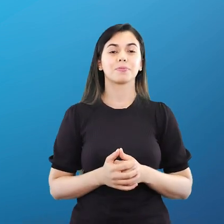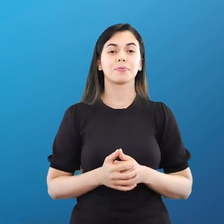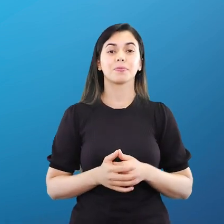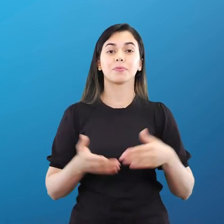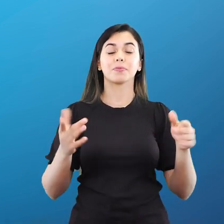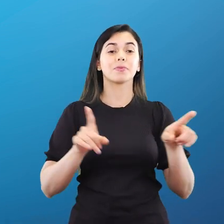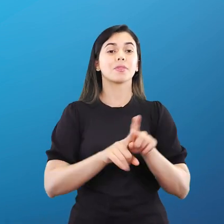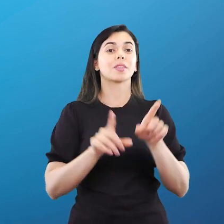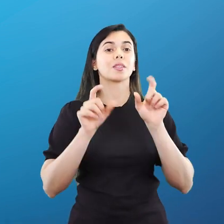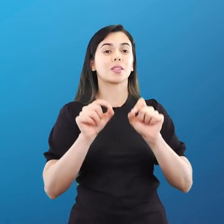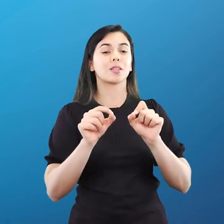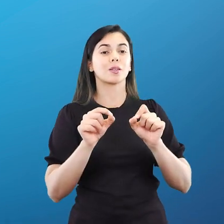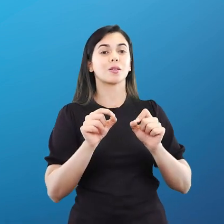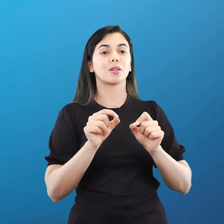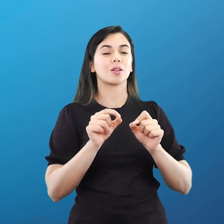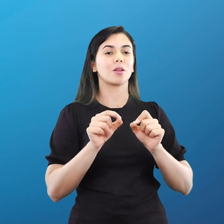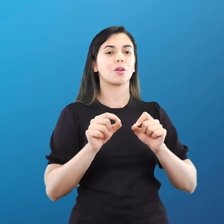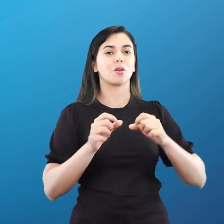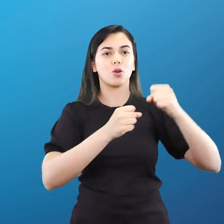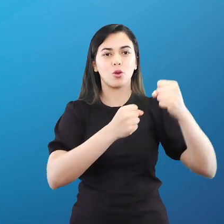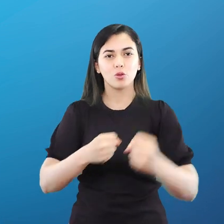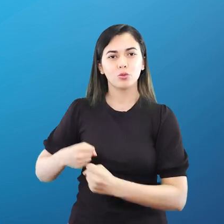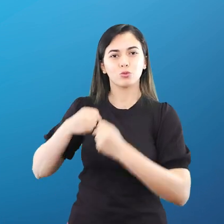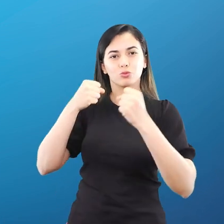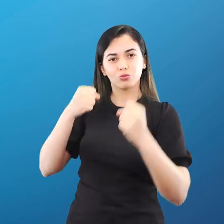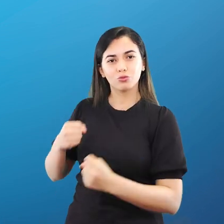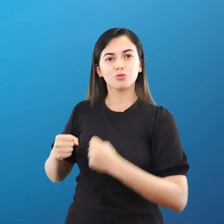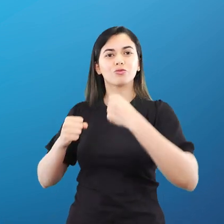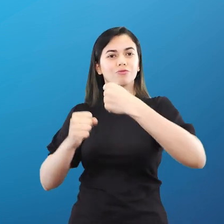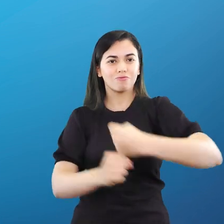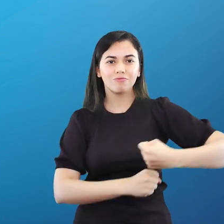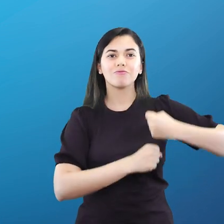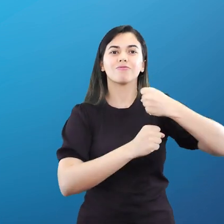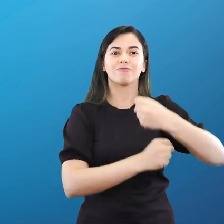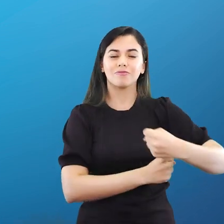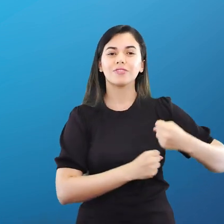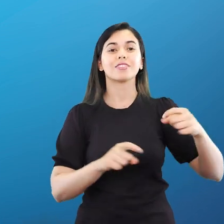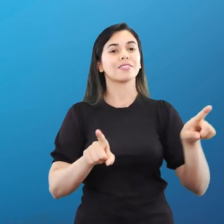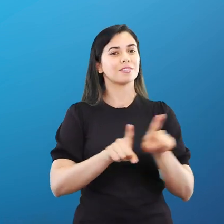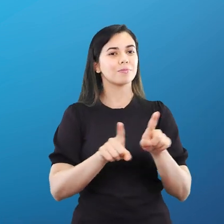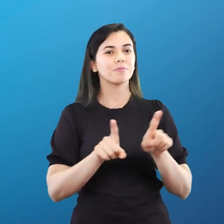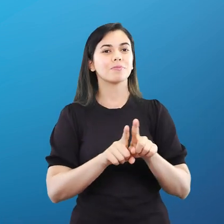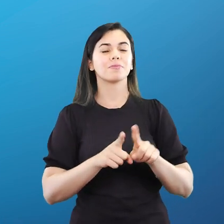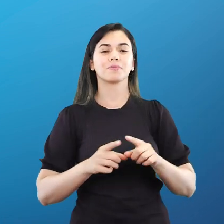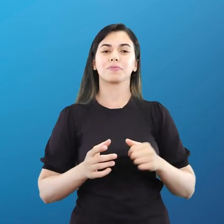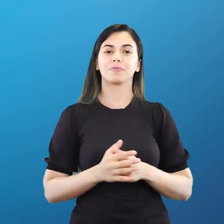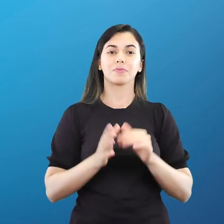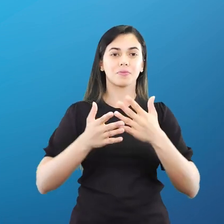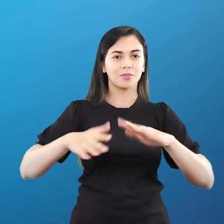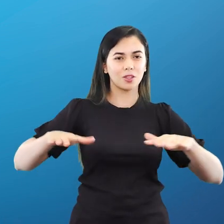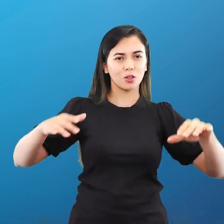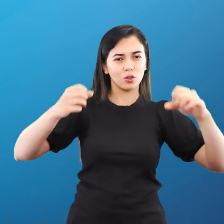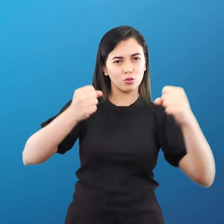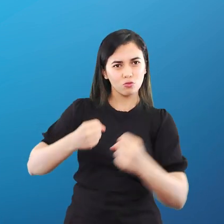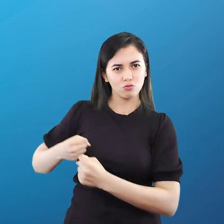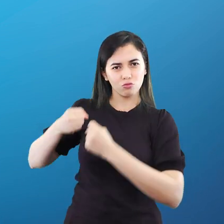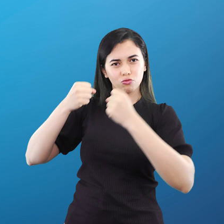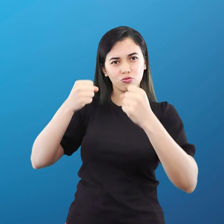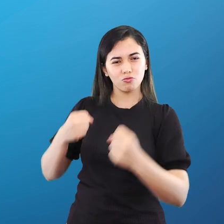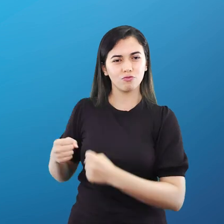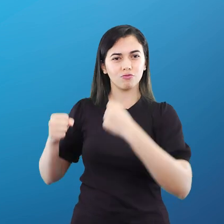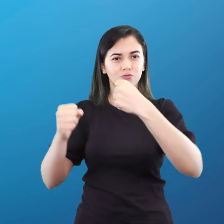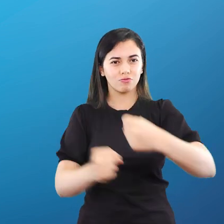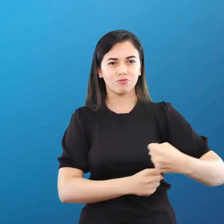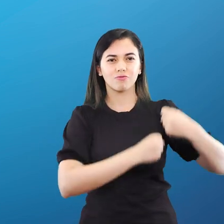temos aí a canoagem de velocidade e a slellon, que é aquela que parece descendo corredeiras, né? Bem